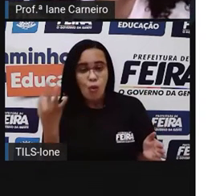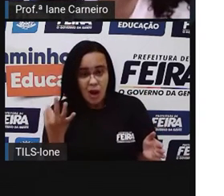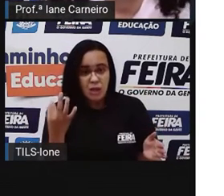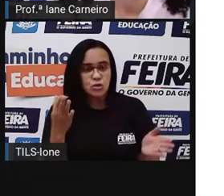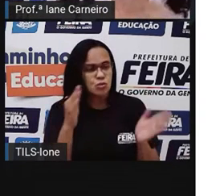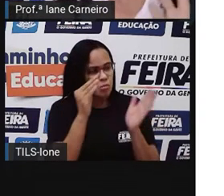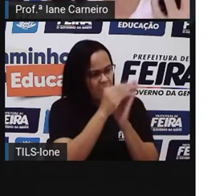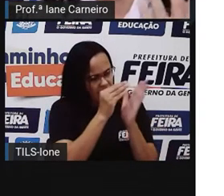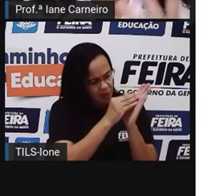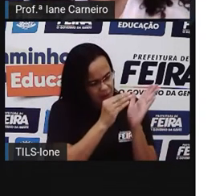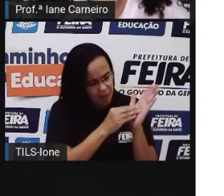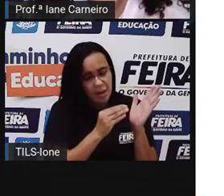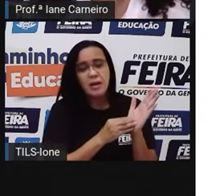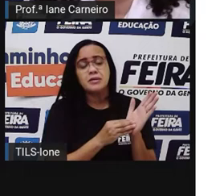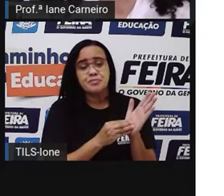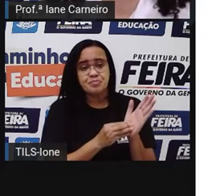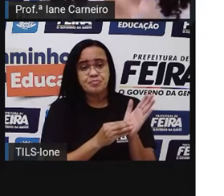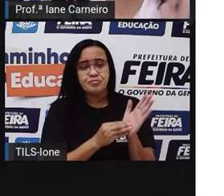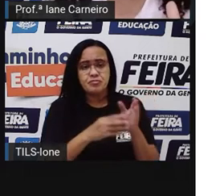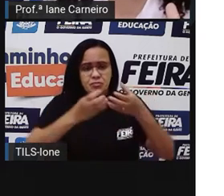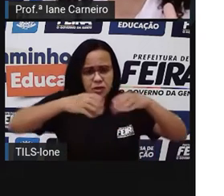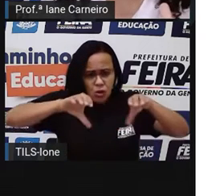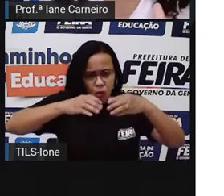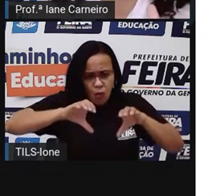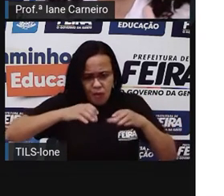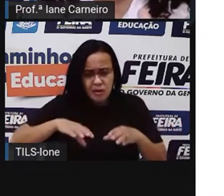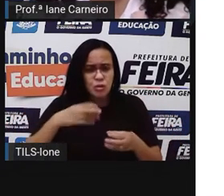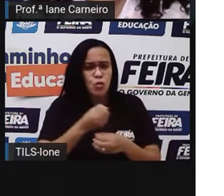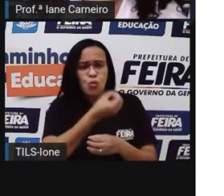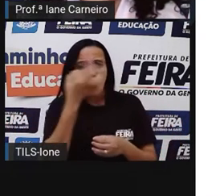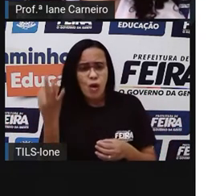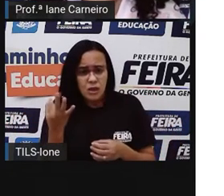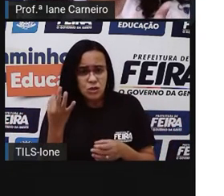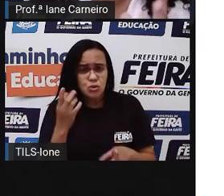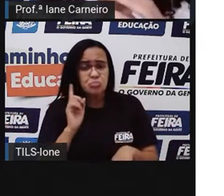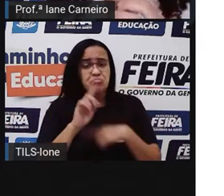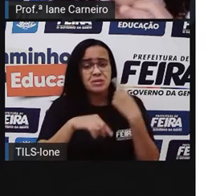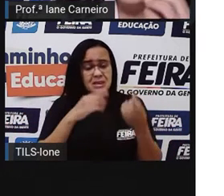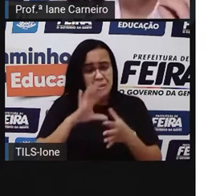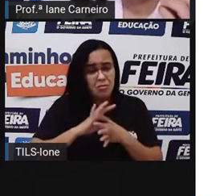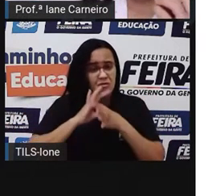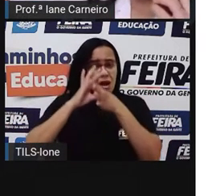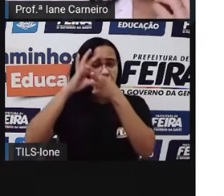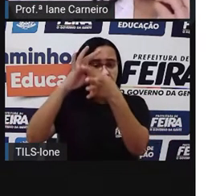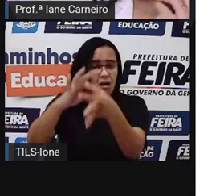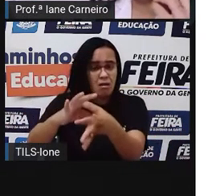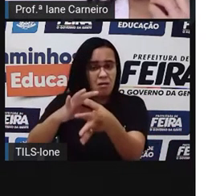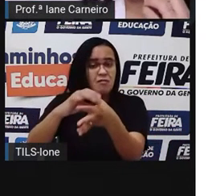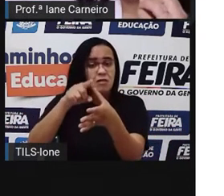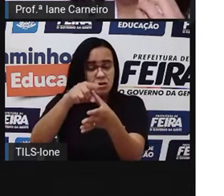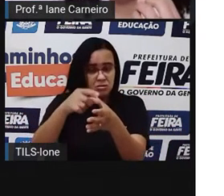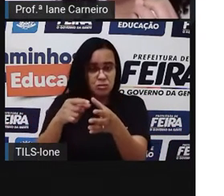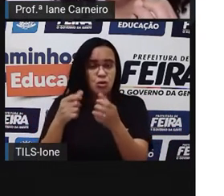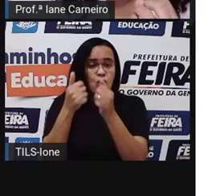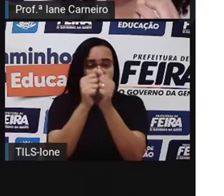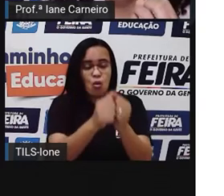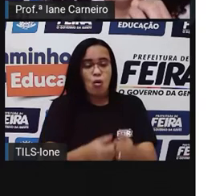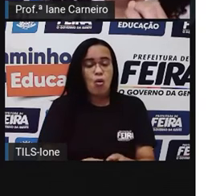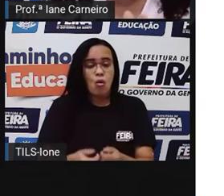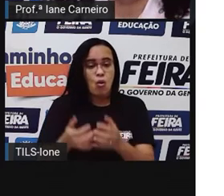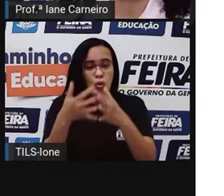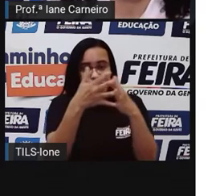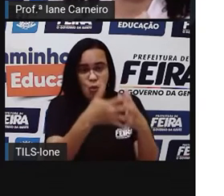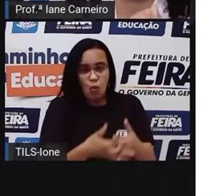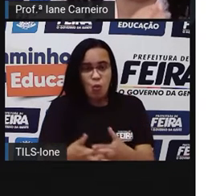fez, quantos ovos tem. E aí vai transportar, né? Lá de onde as galinhas eram